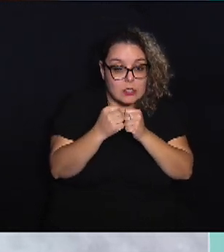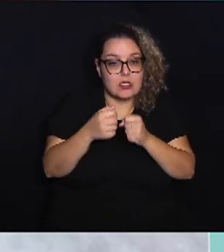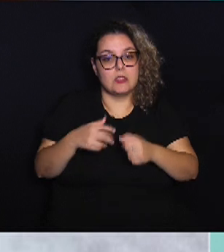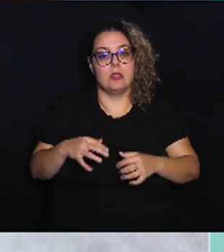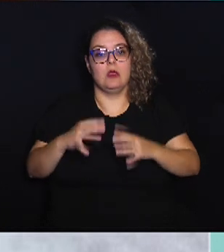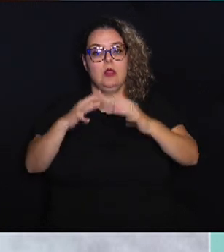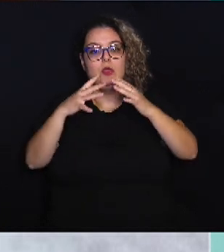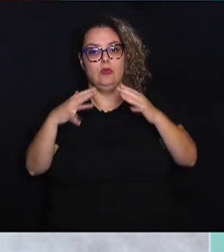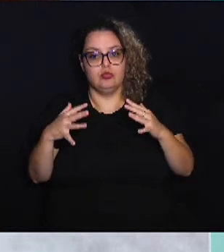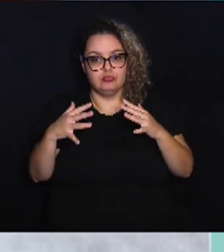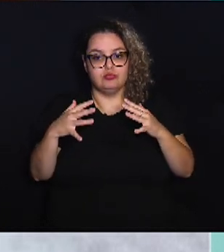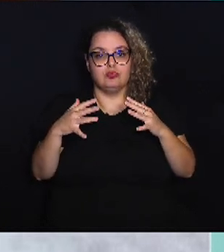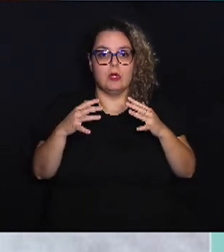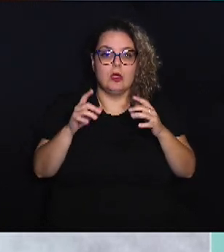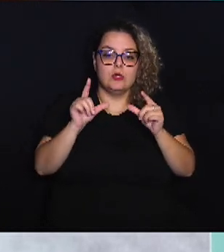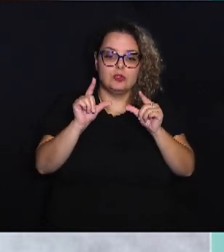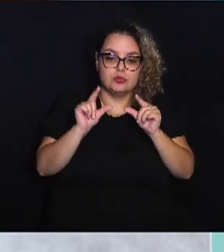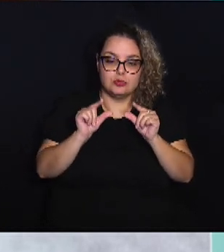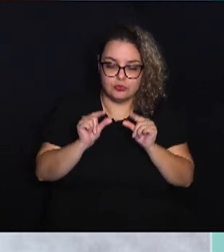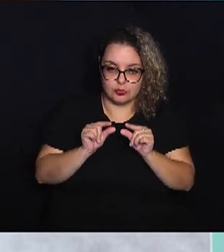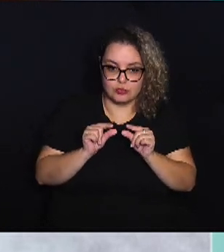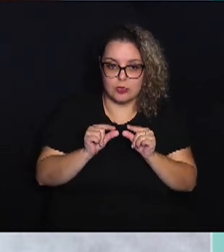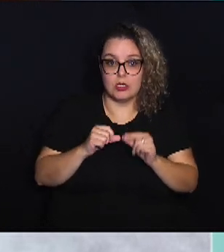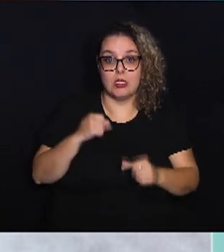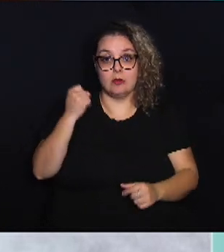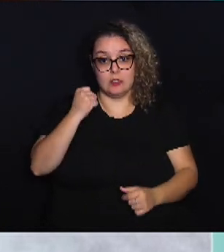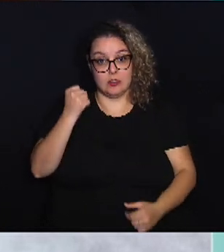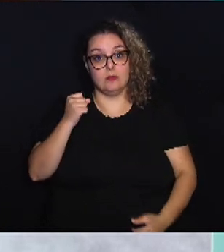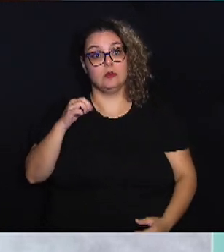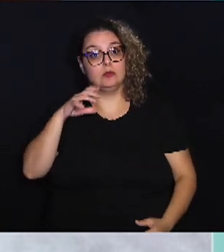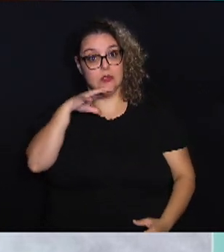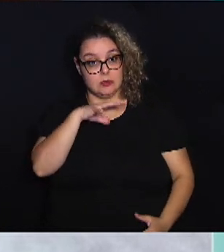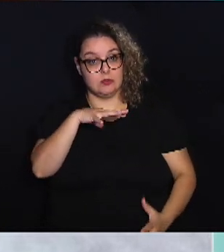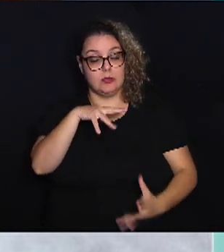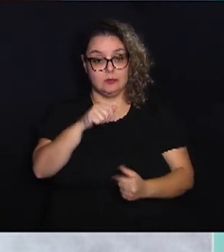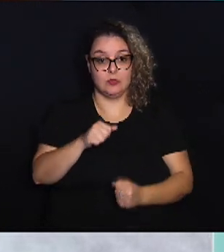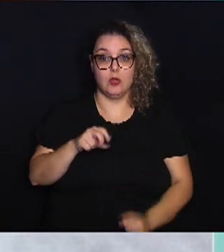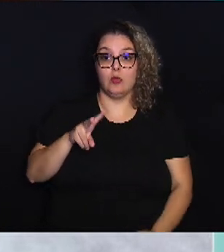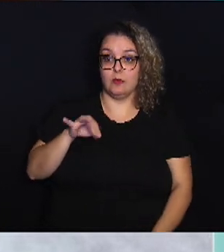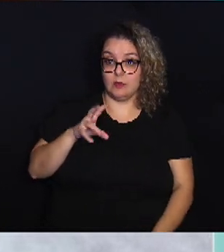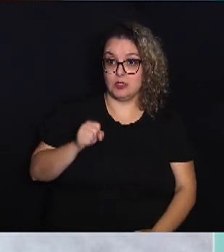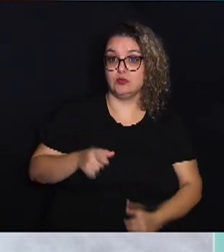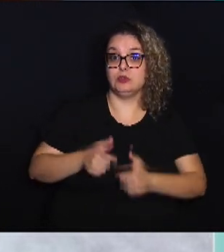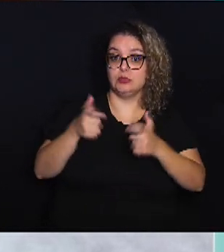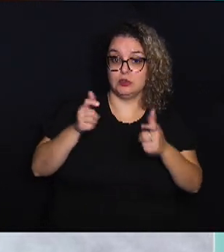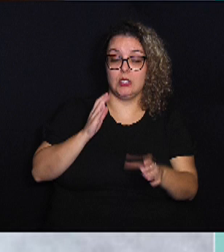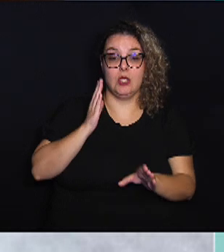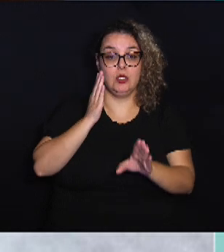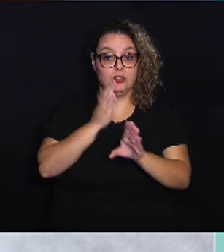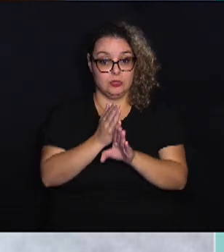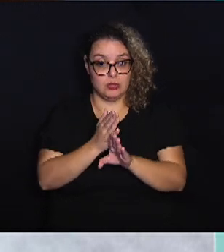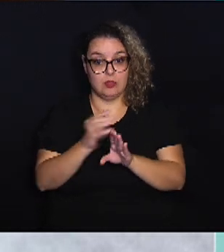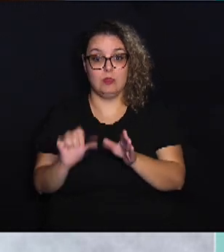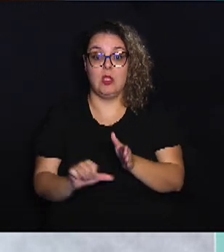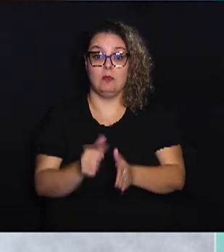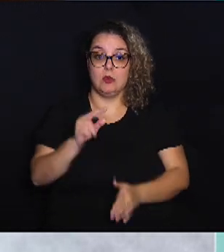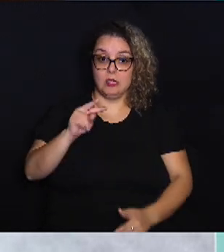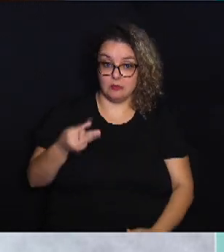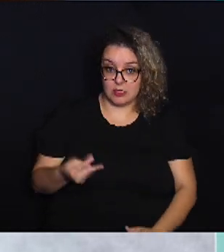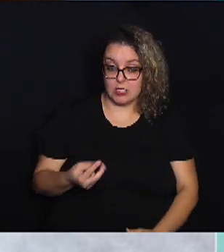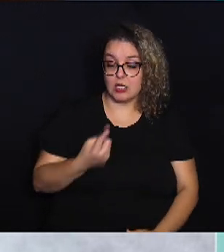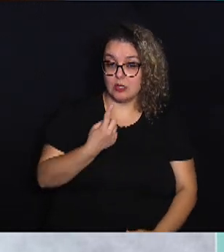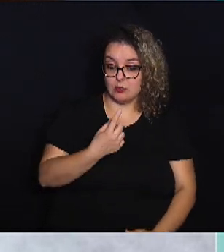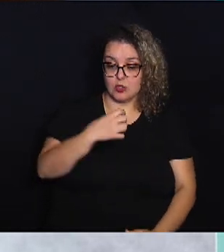derretimento das geleiras, agravando o aquecimento global. Os vírus gigantes foram descobertos pela primeira vez em